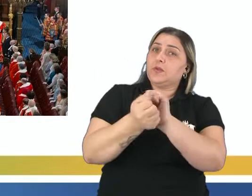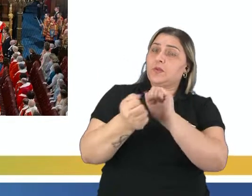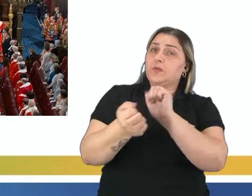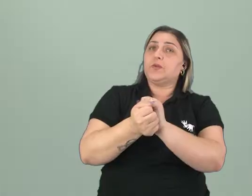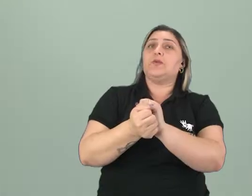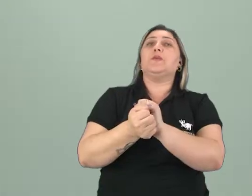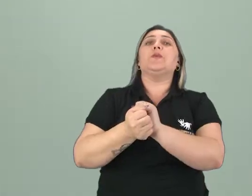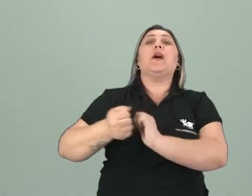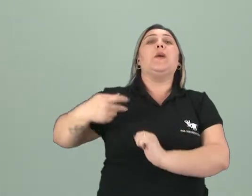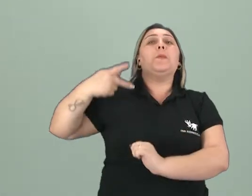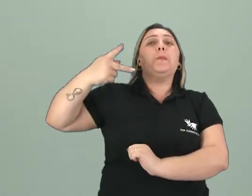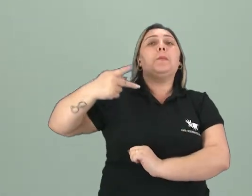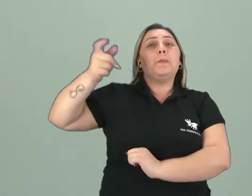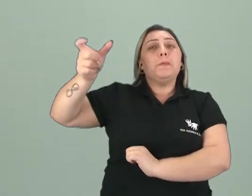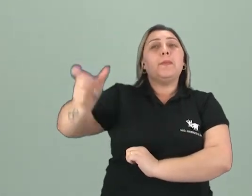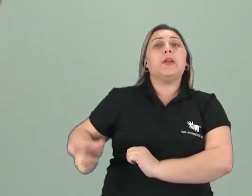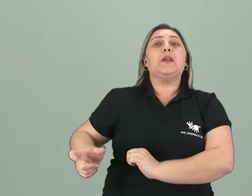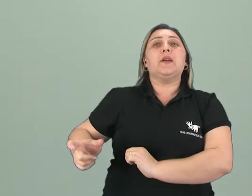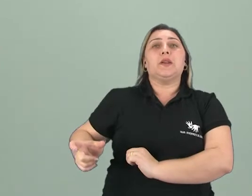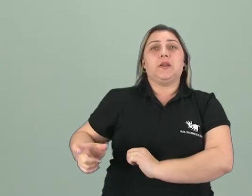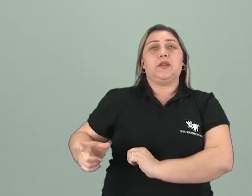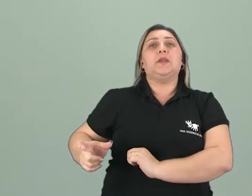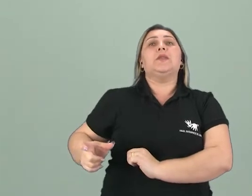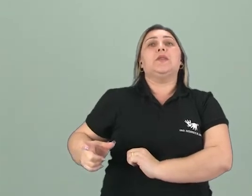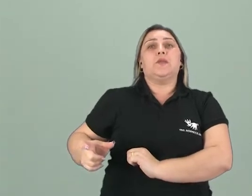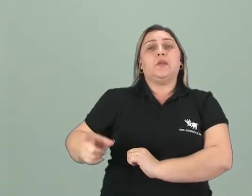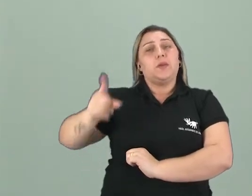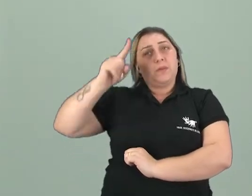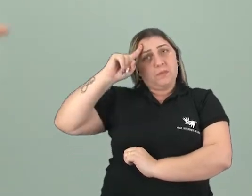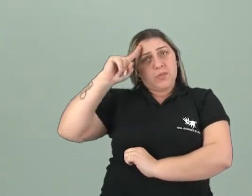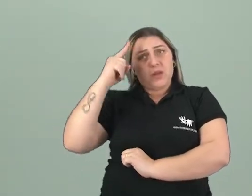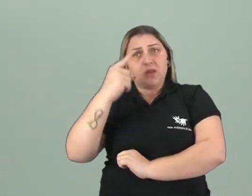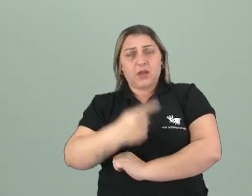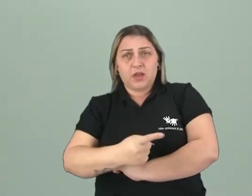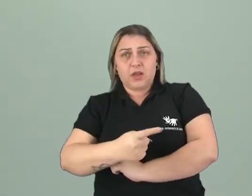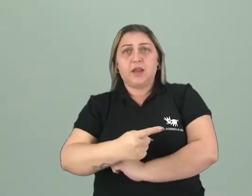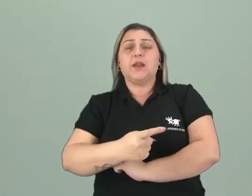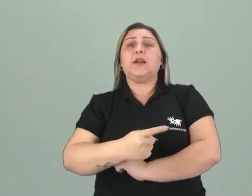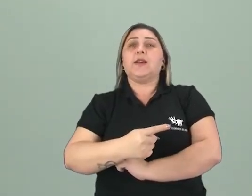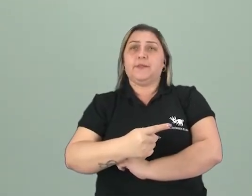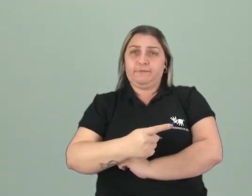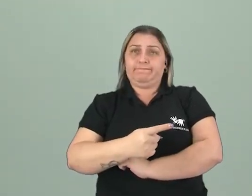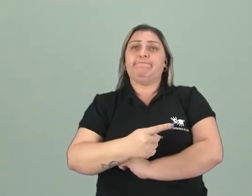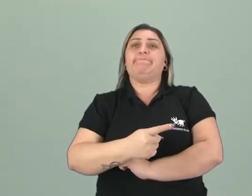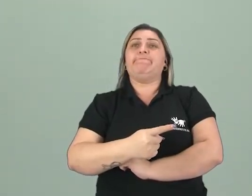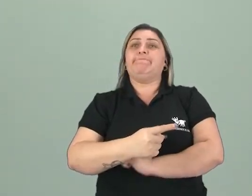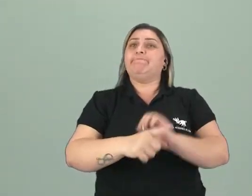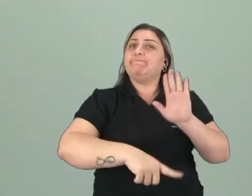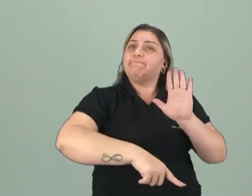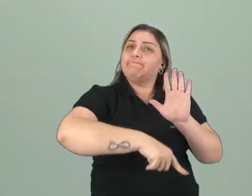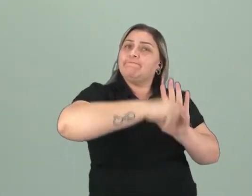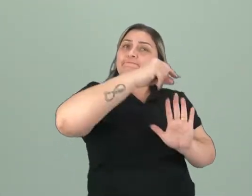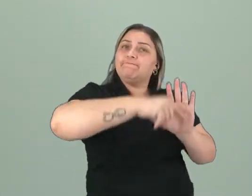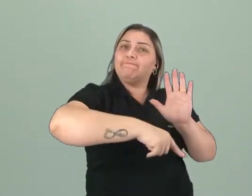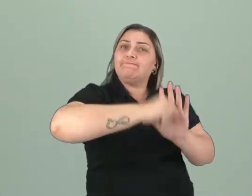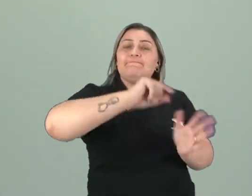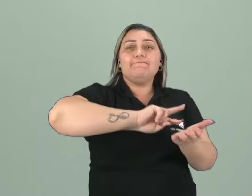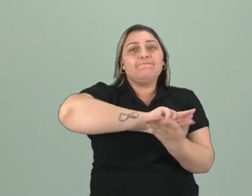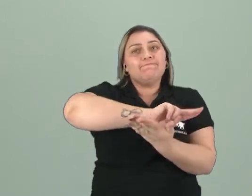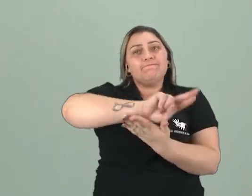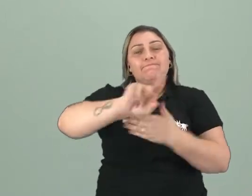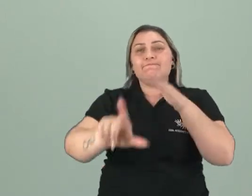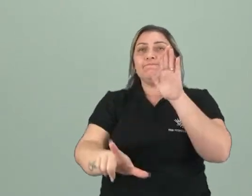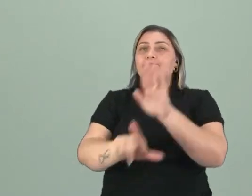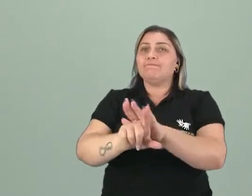um parlamento, certo? Ou sendo subordinado a uma constituição, a uma série de leis, de deveres,